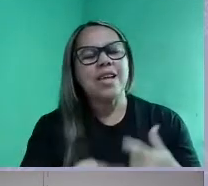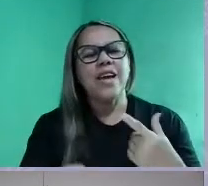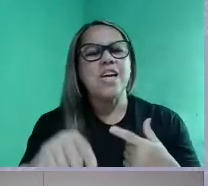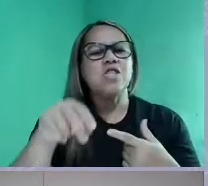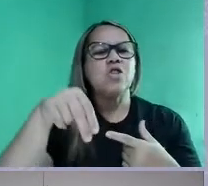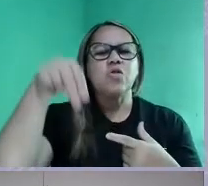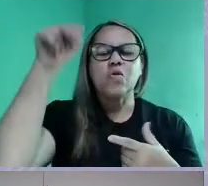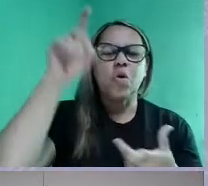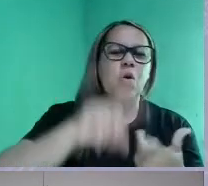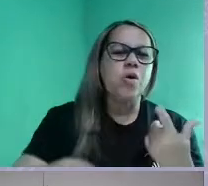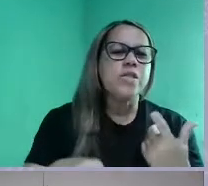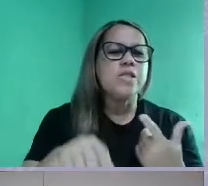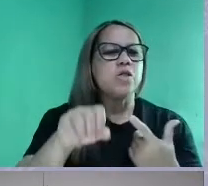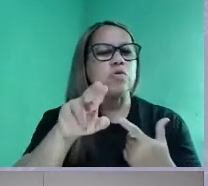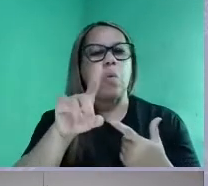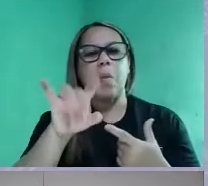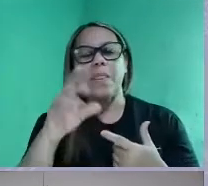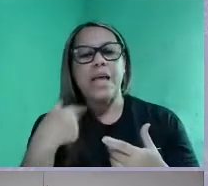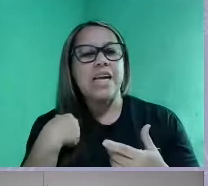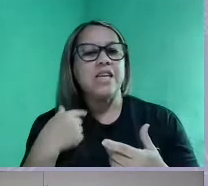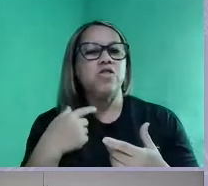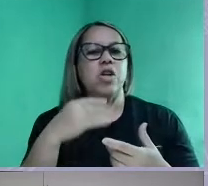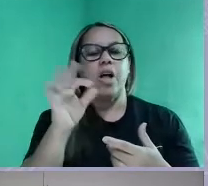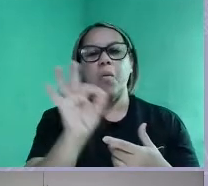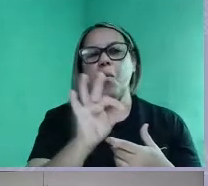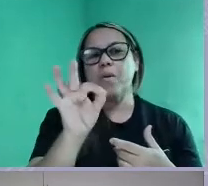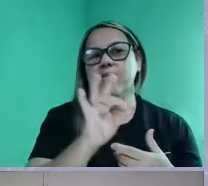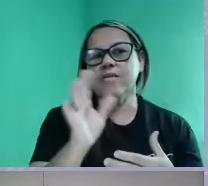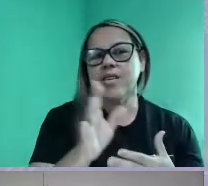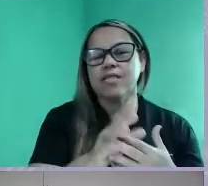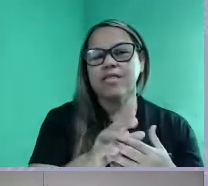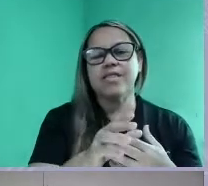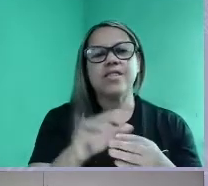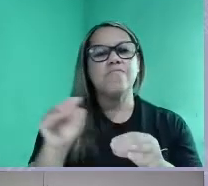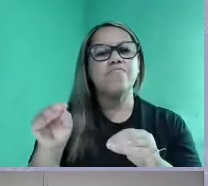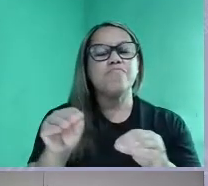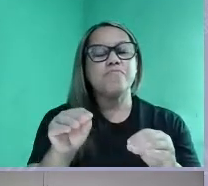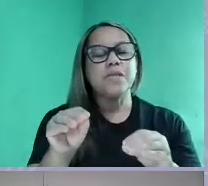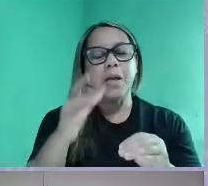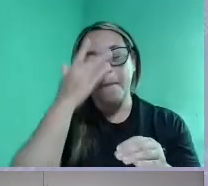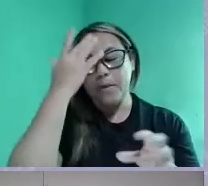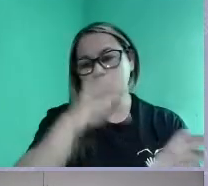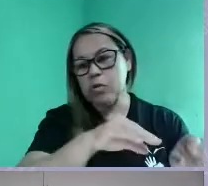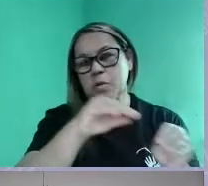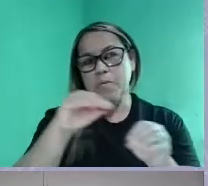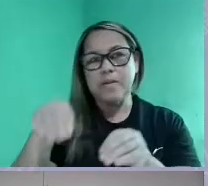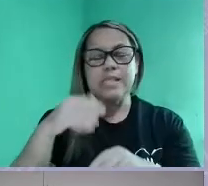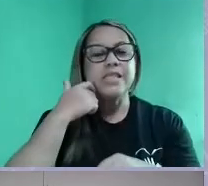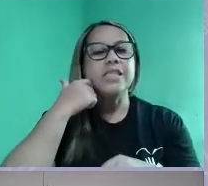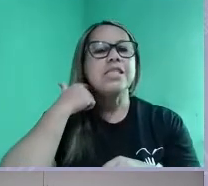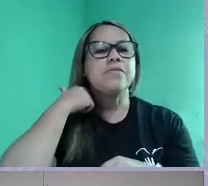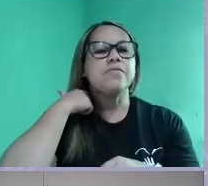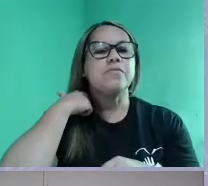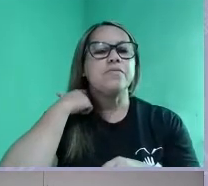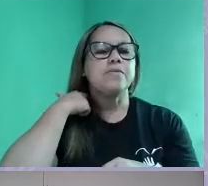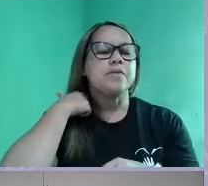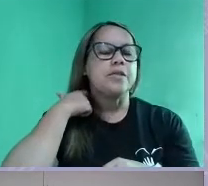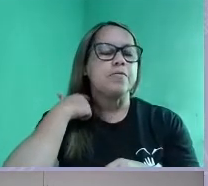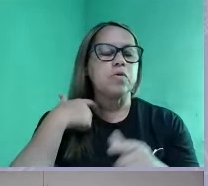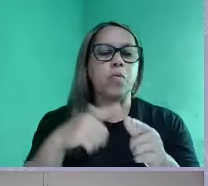A questão da taxa de desocupação também, né? Influencia aí nessas disparidades.